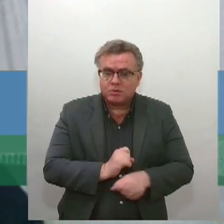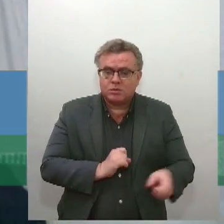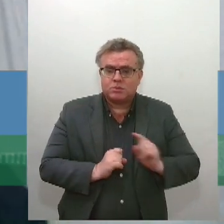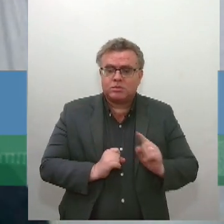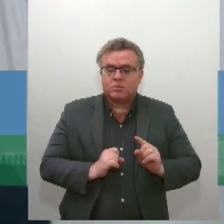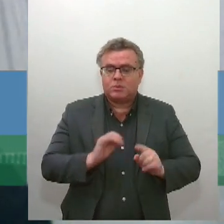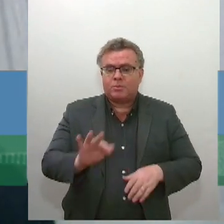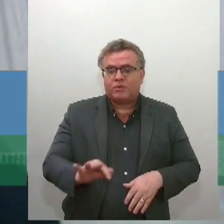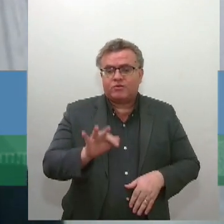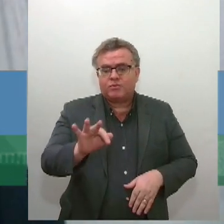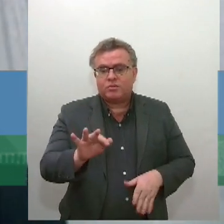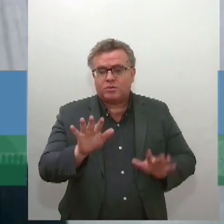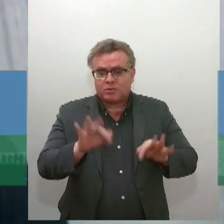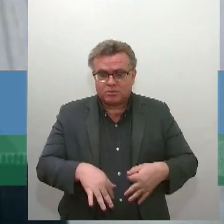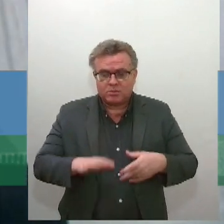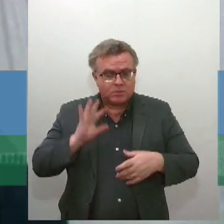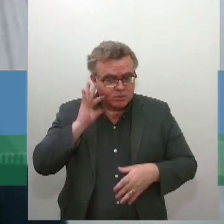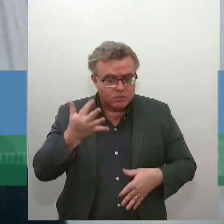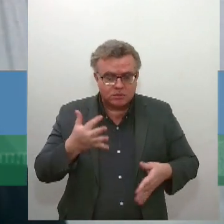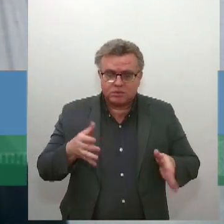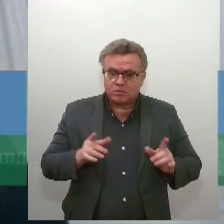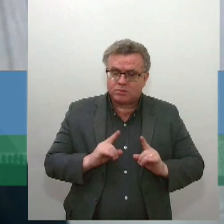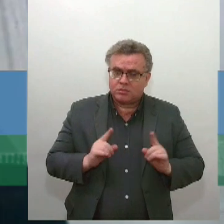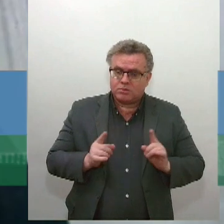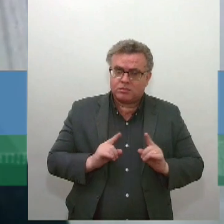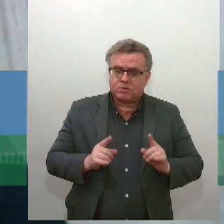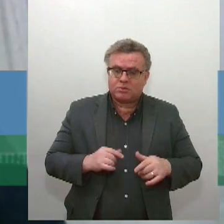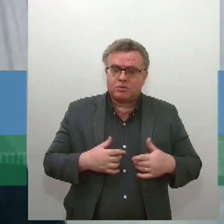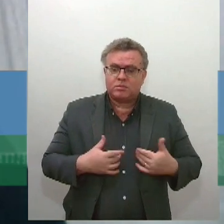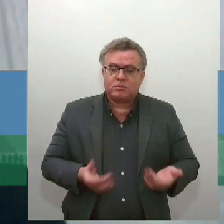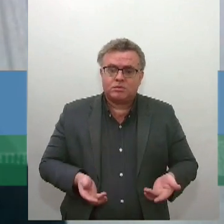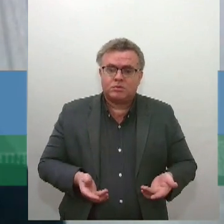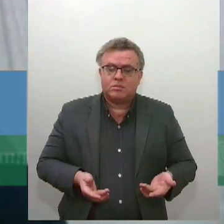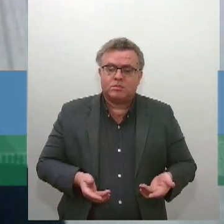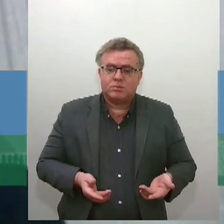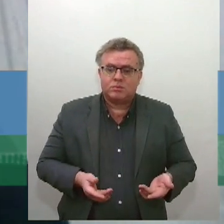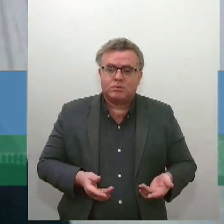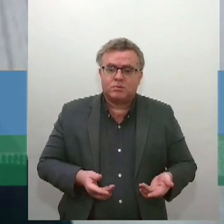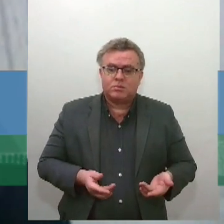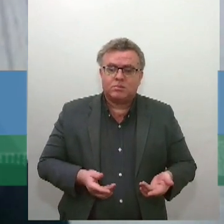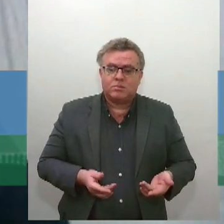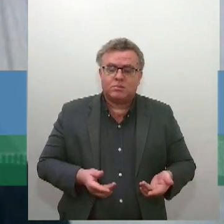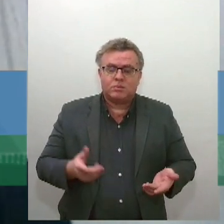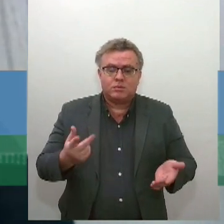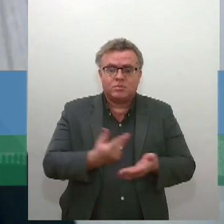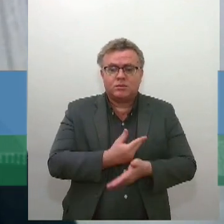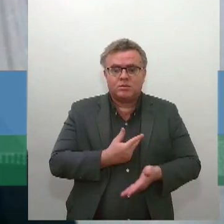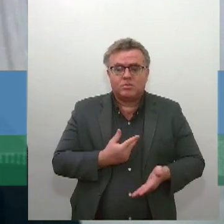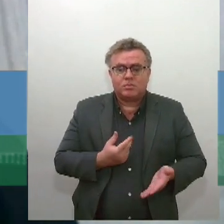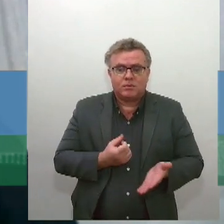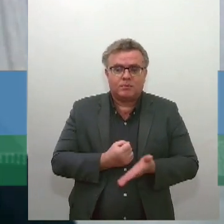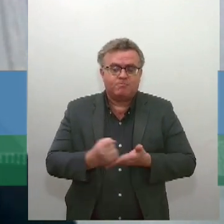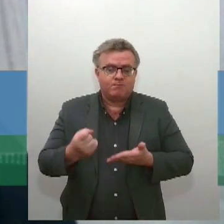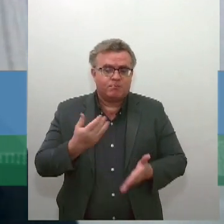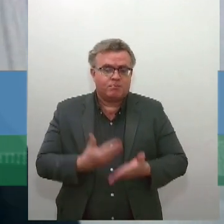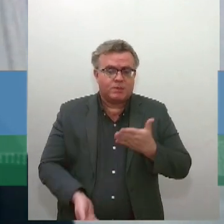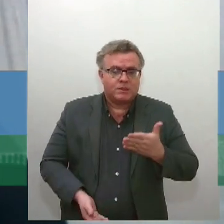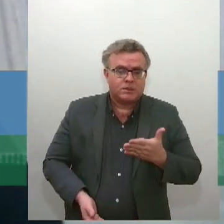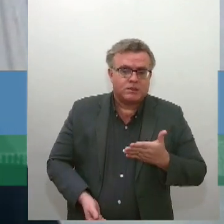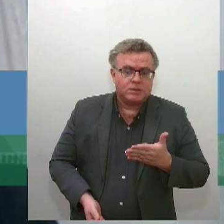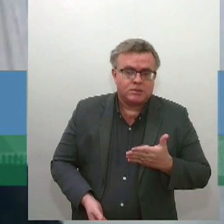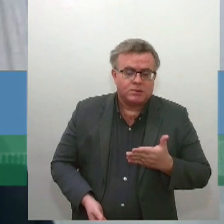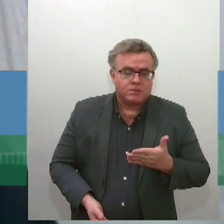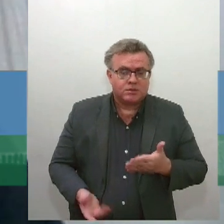uma decisão. Porque você pode não ter, você pode ganhar mas não levar. ganhou mas não levou.